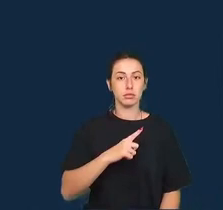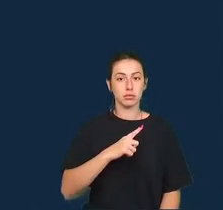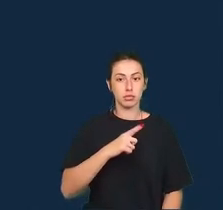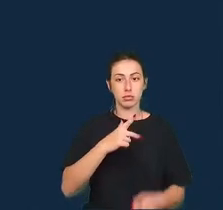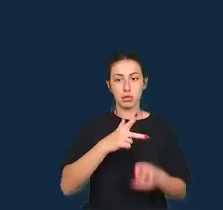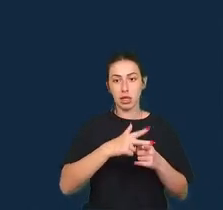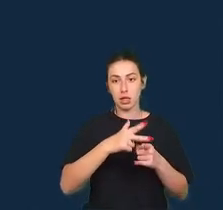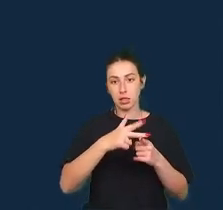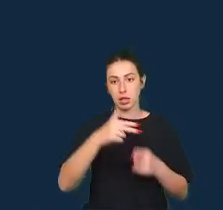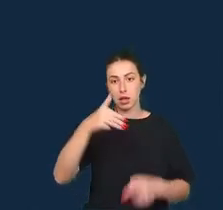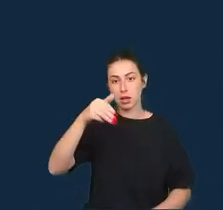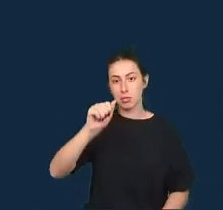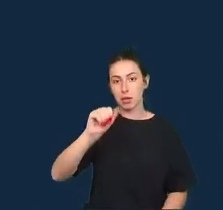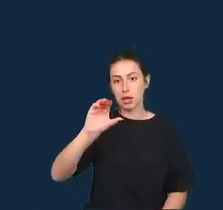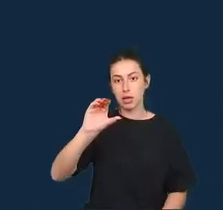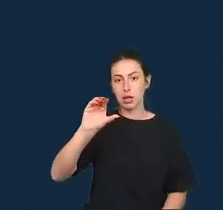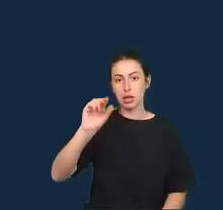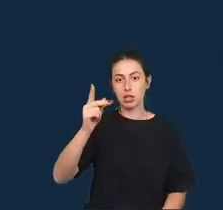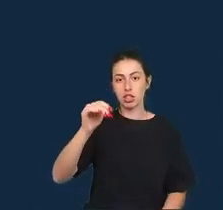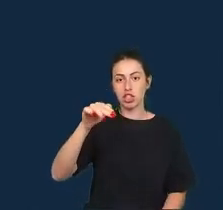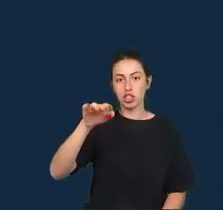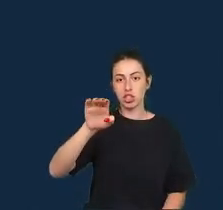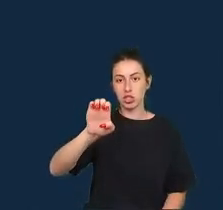Bias da ProPublica.